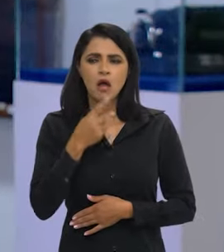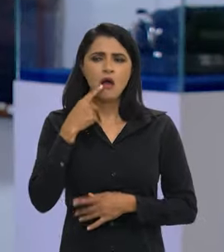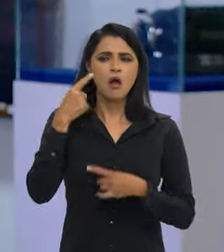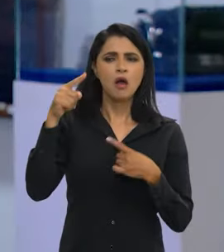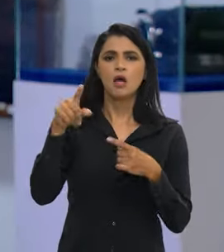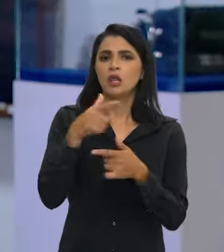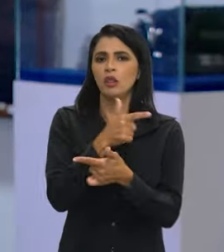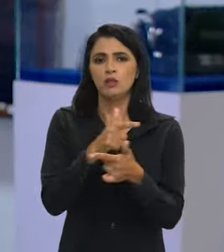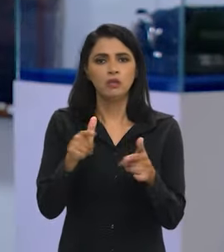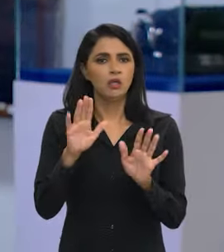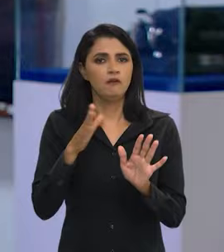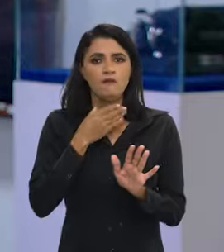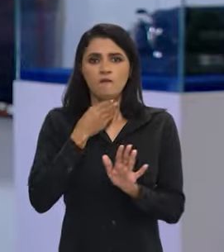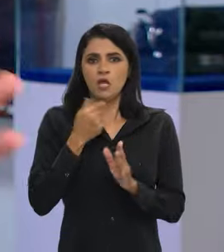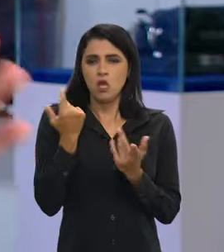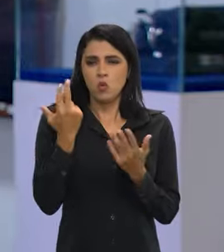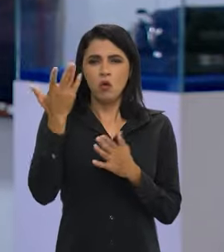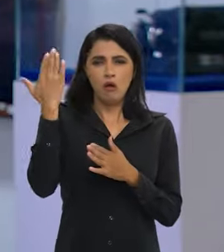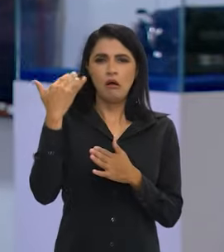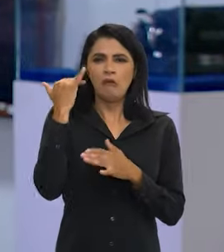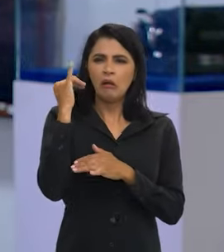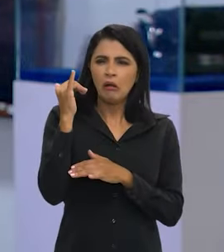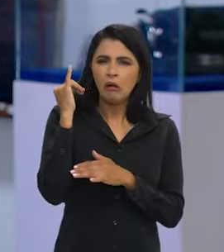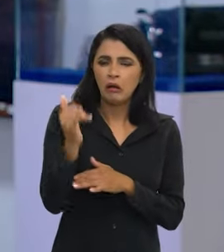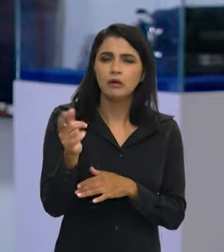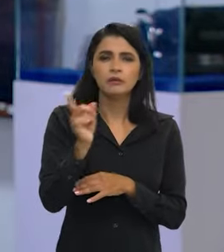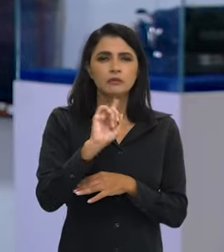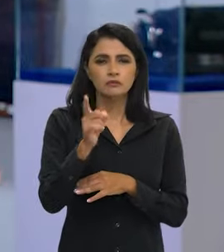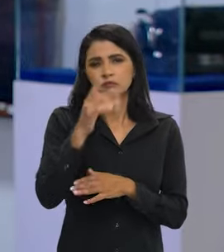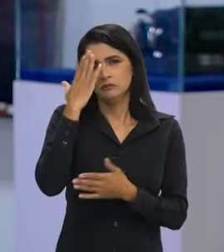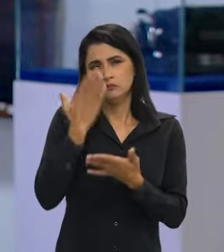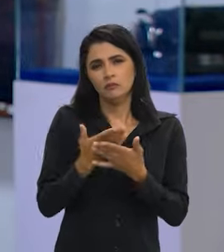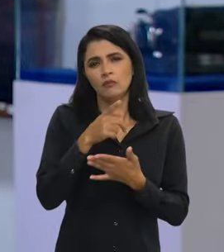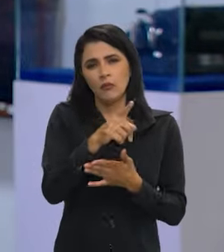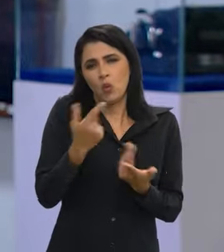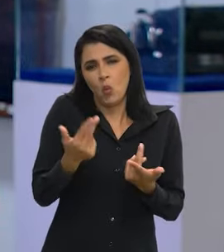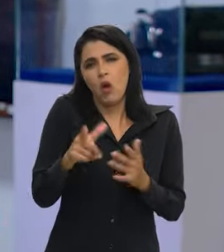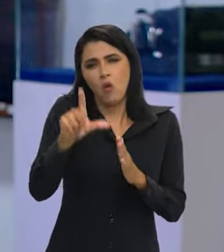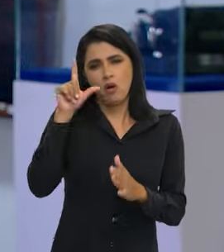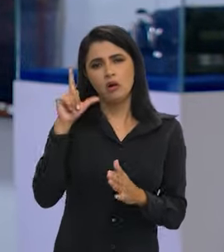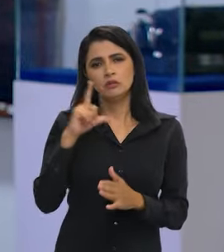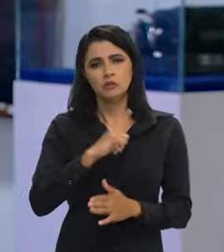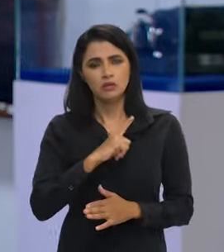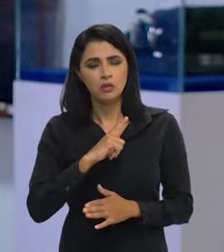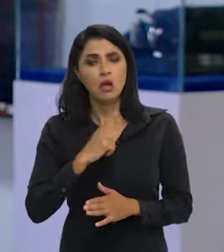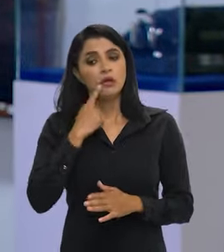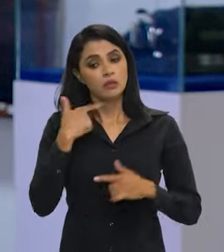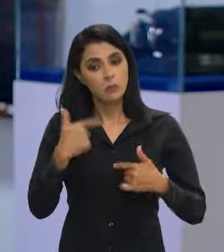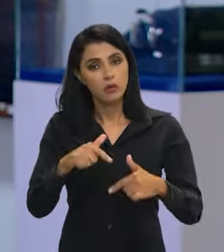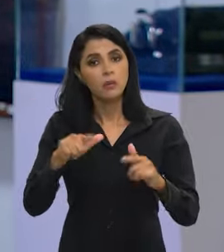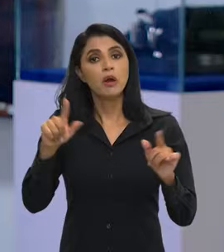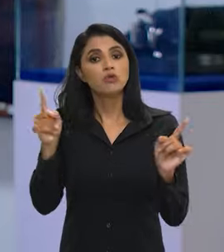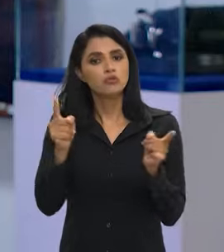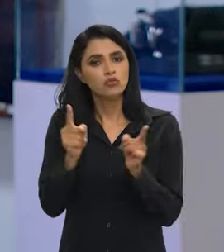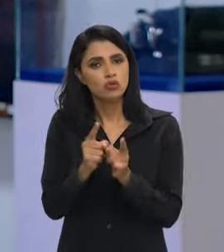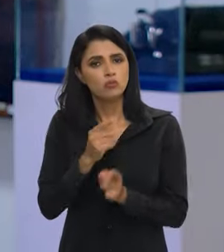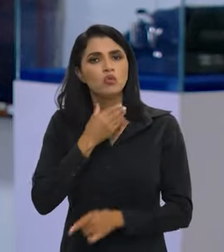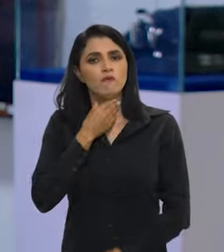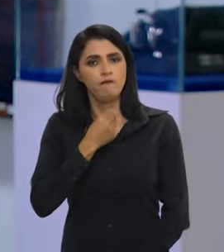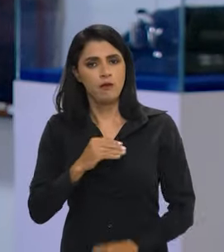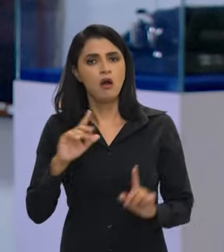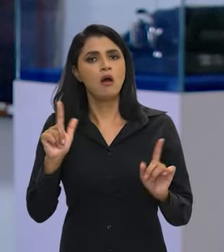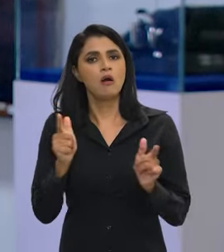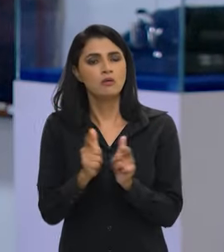o quê. Não houve essa fraude como se dizia. Não acredito que tenha mais fraude do que já havia. Claro que a gente está trabalhando para diminuir mais ainda.